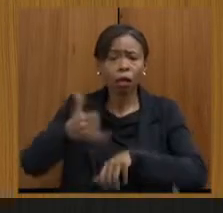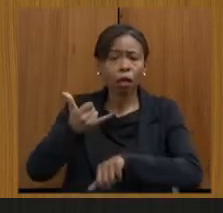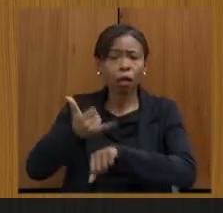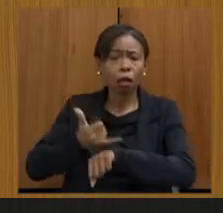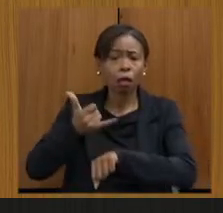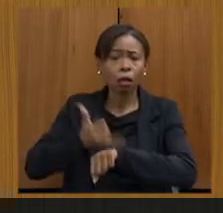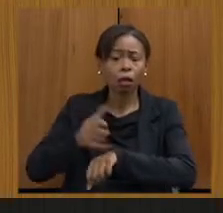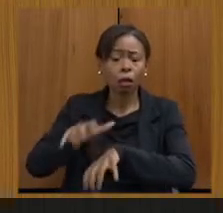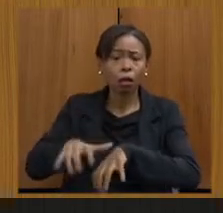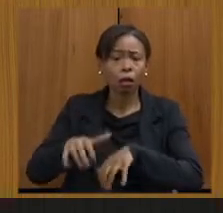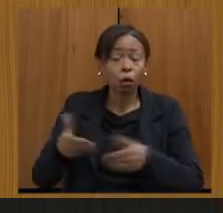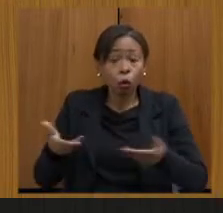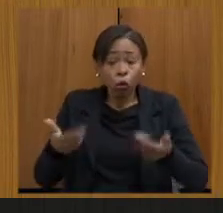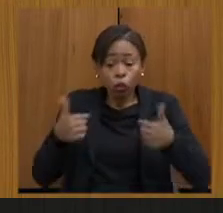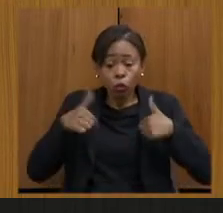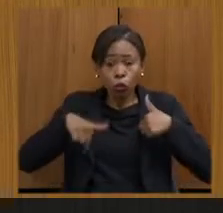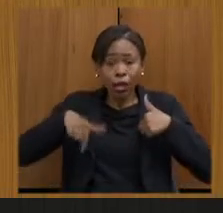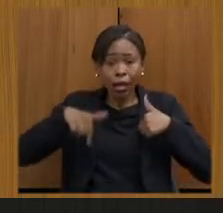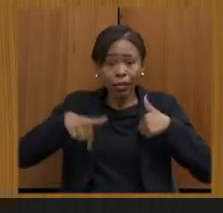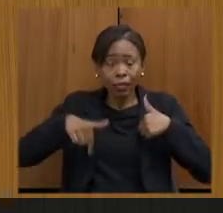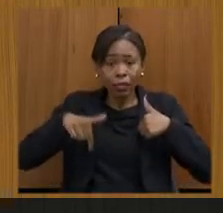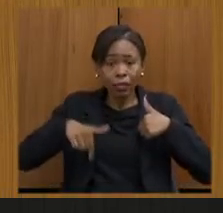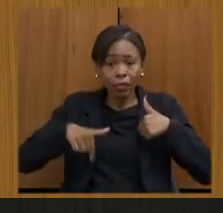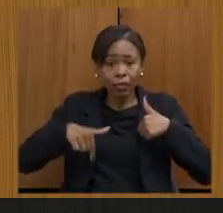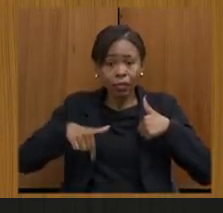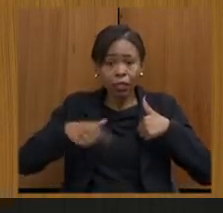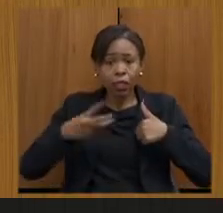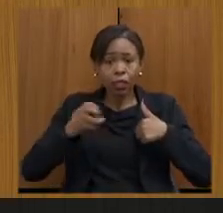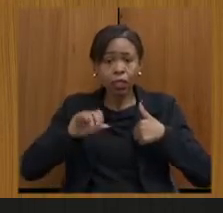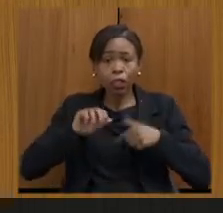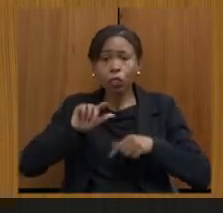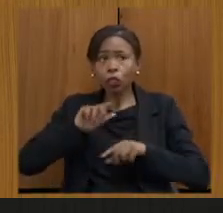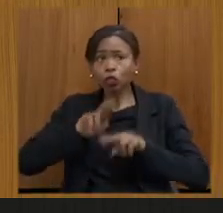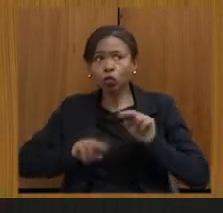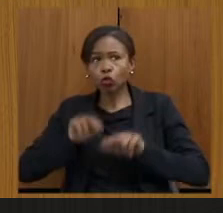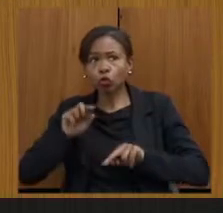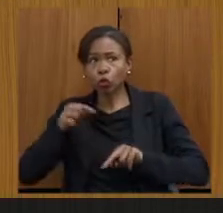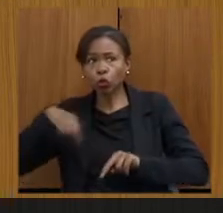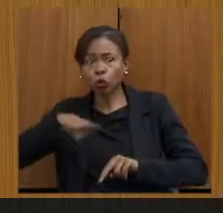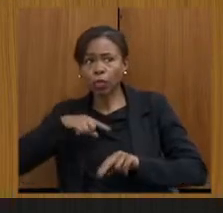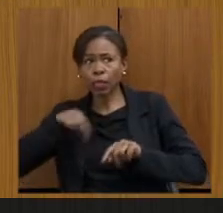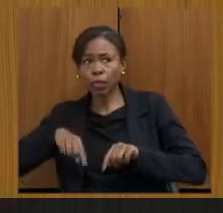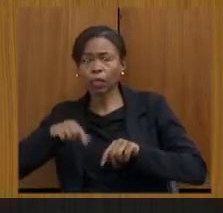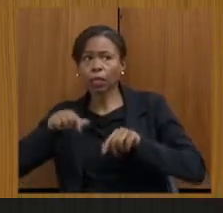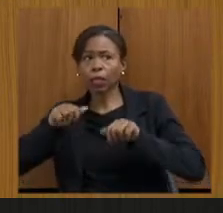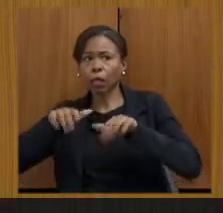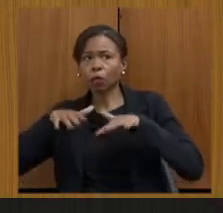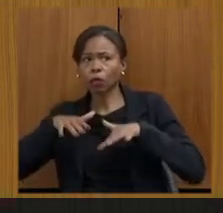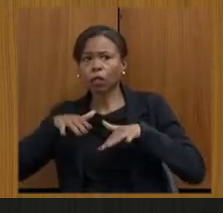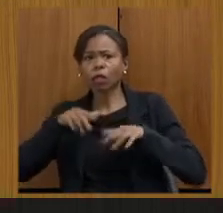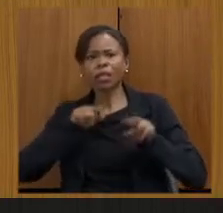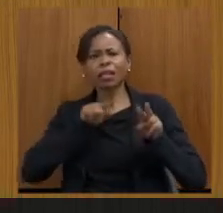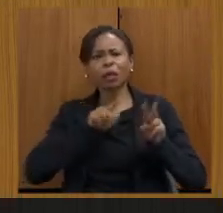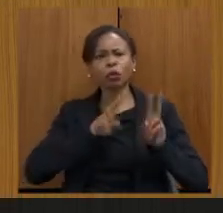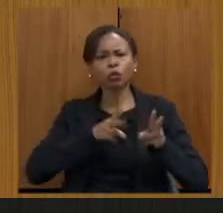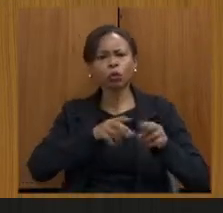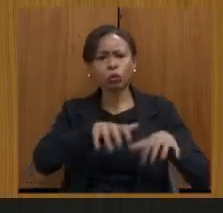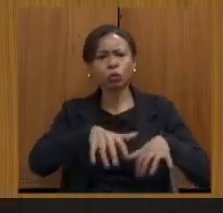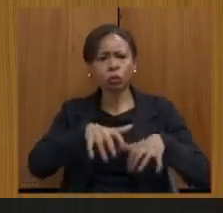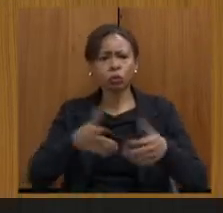junho, às 9 horas e 48 minutos? Então, são esses os meus questionamentos iniciais.